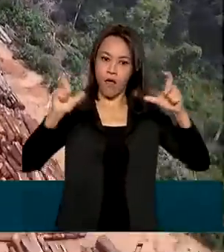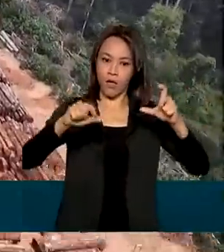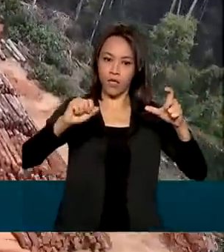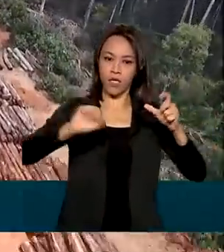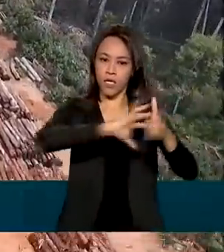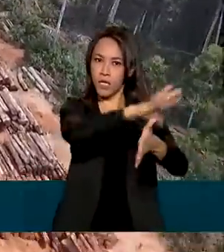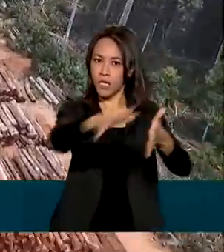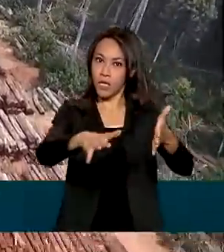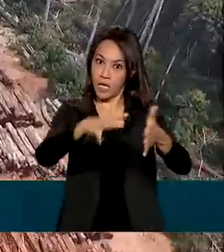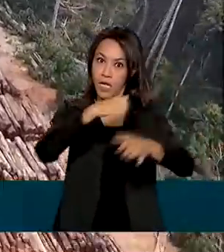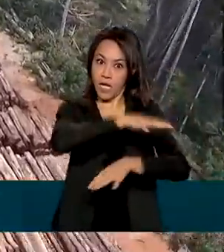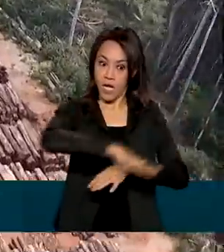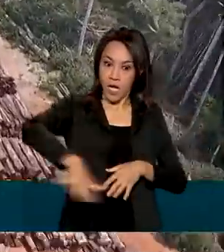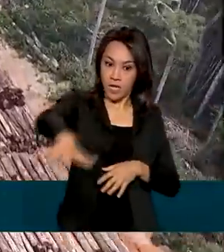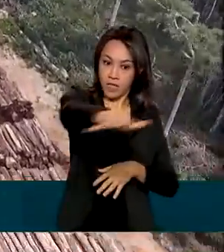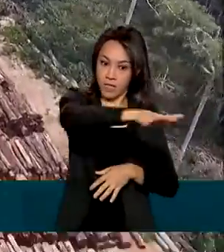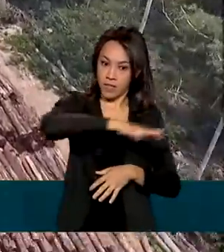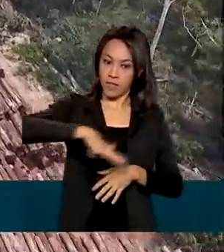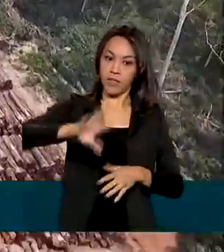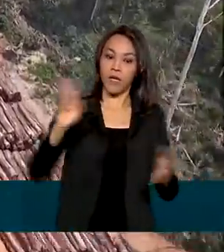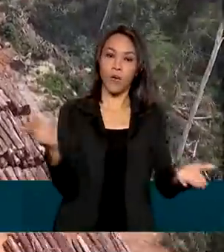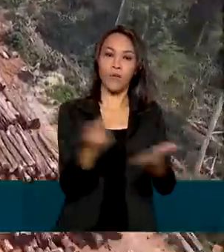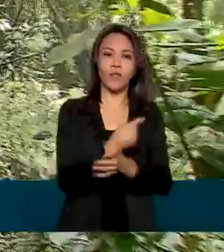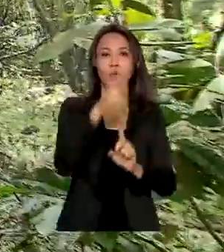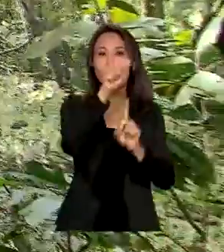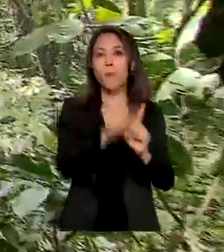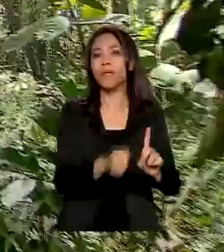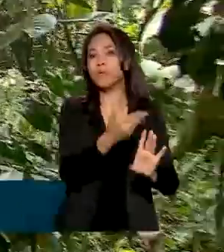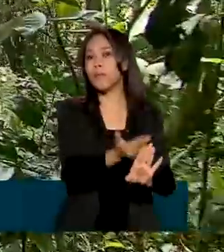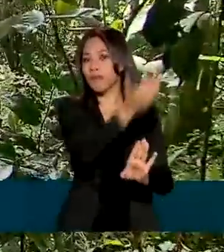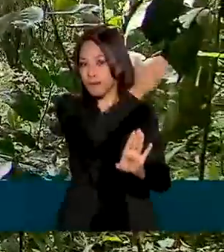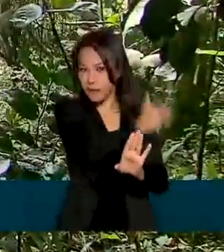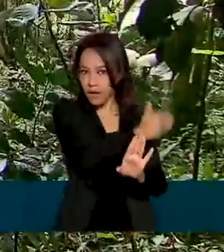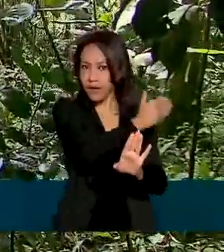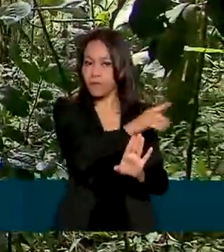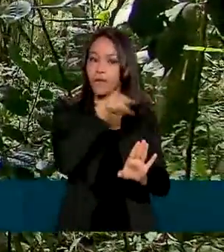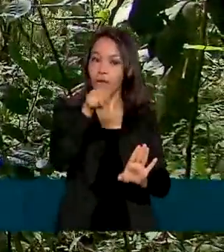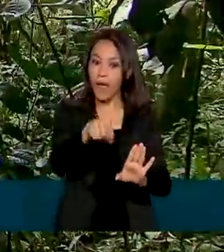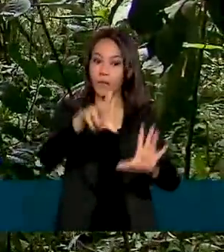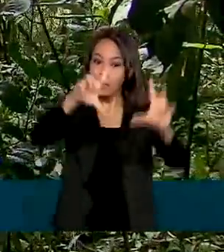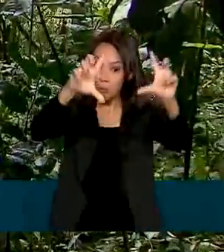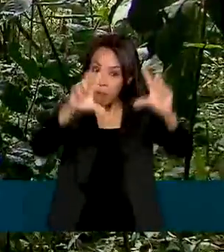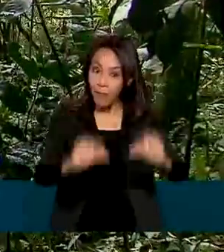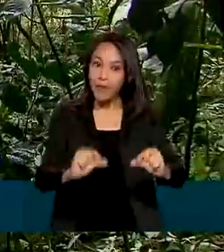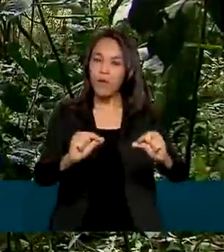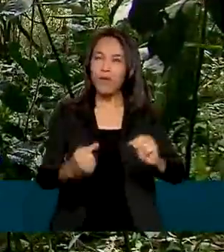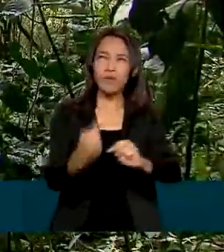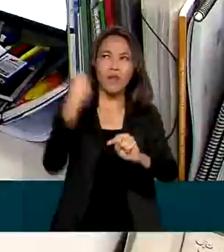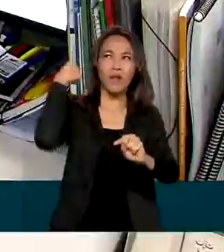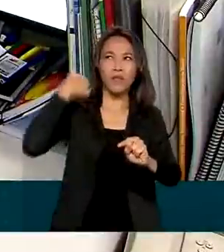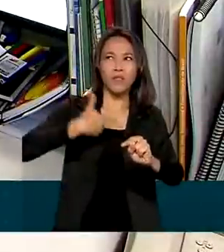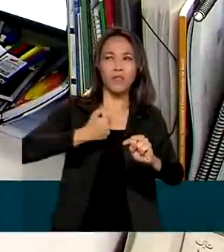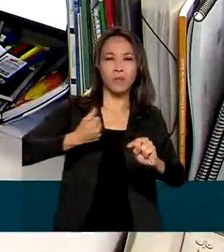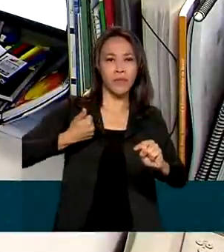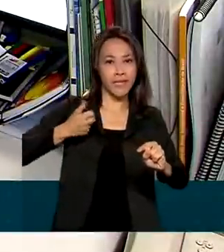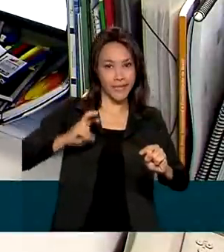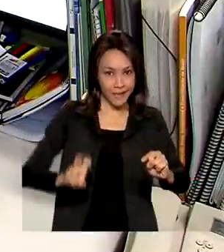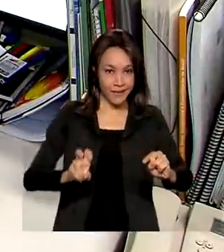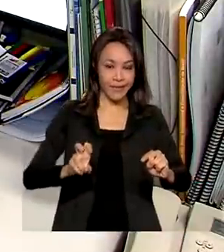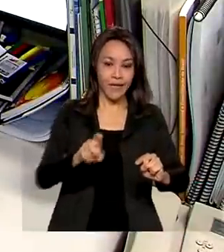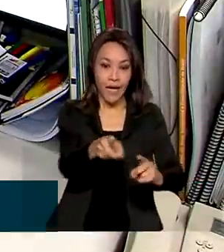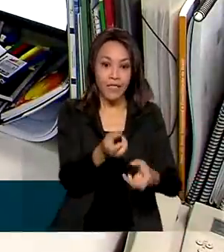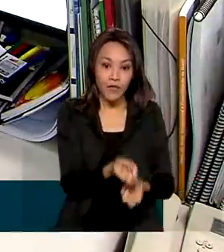registrados pelo Ministério do Meio Ambiente no mês passado são considerados os menores desde 2015, quando as